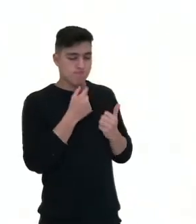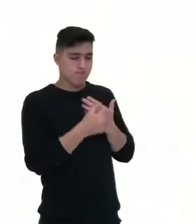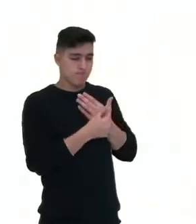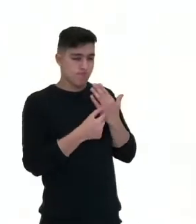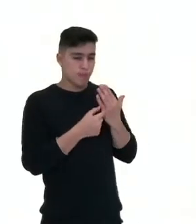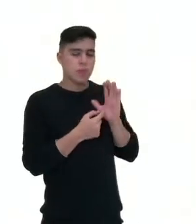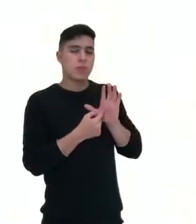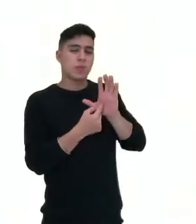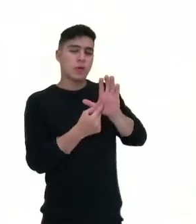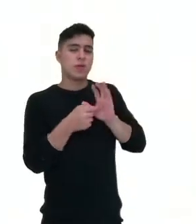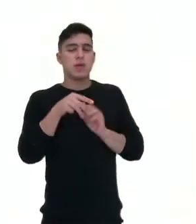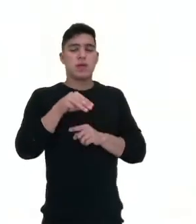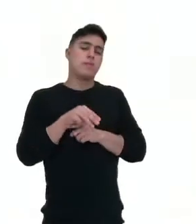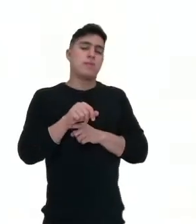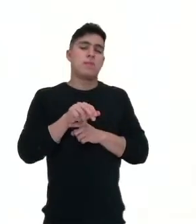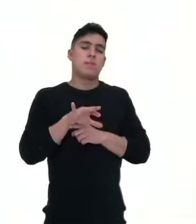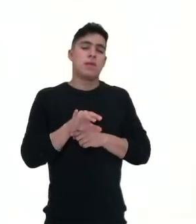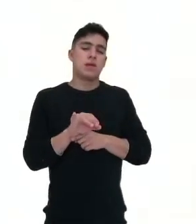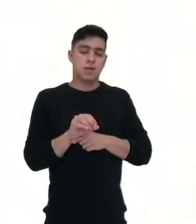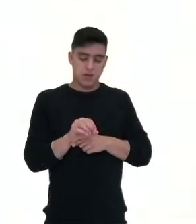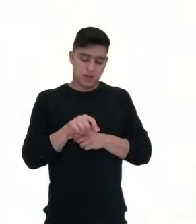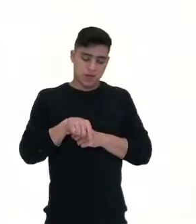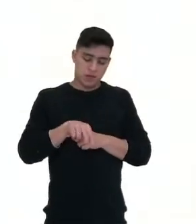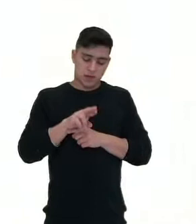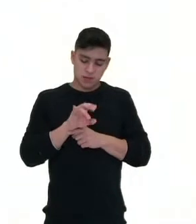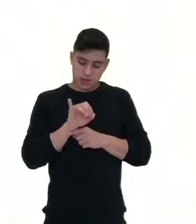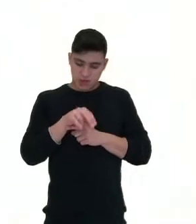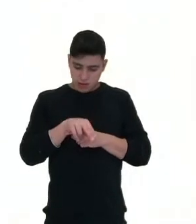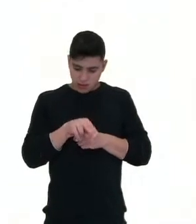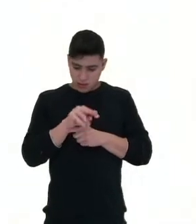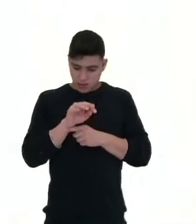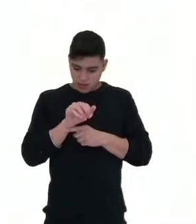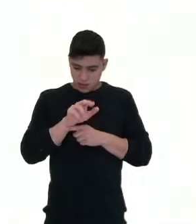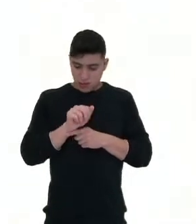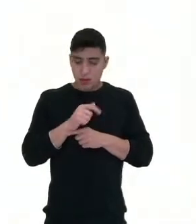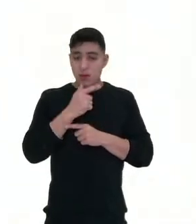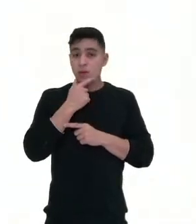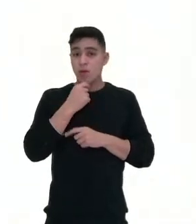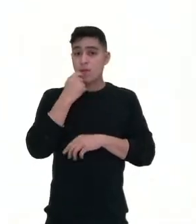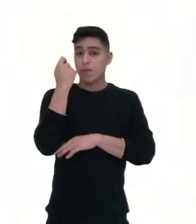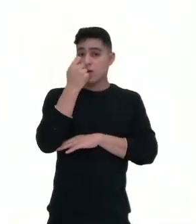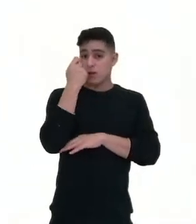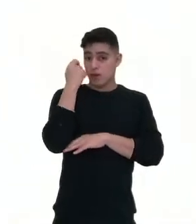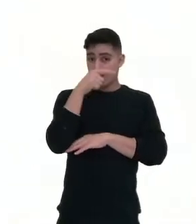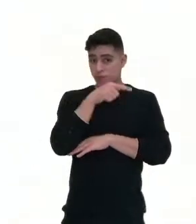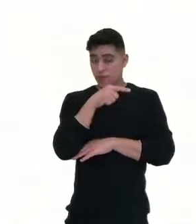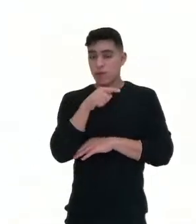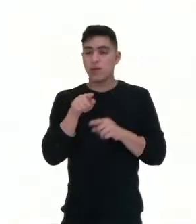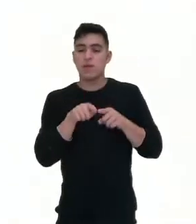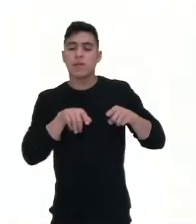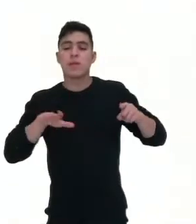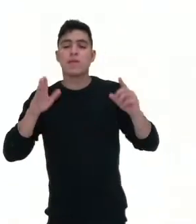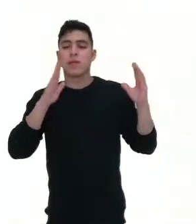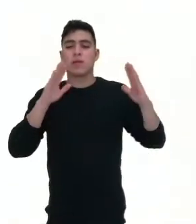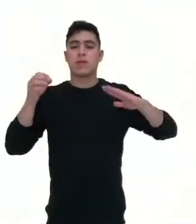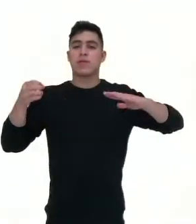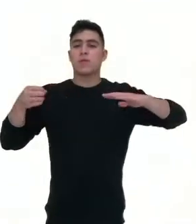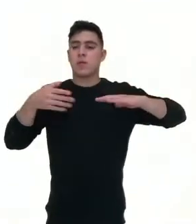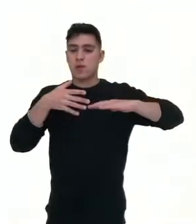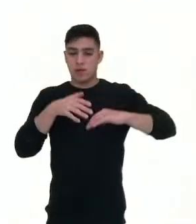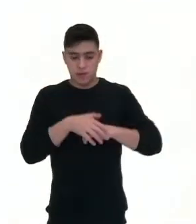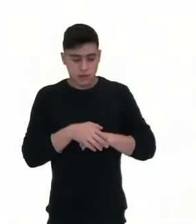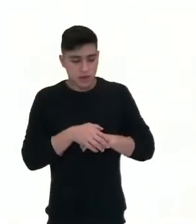te apresento é o Mário Quintana. Mário Quintana é gaúcho e modernista também. E escreveu